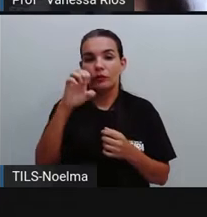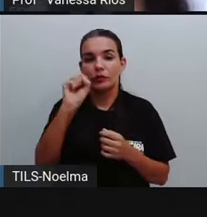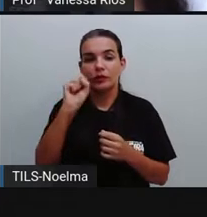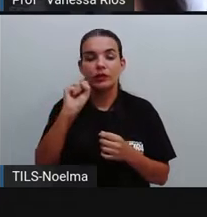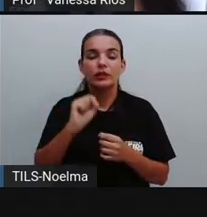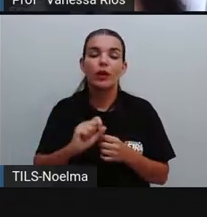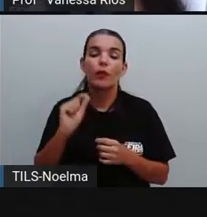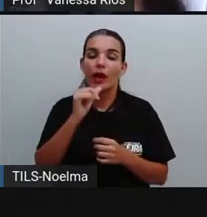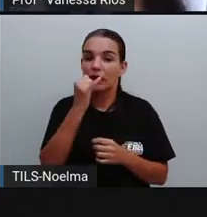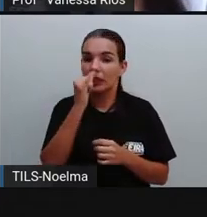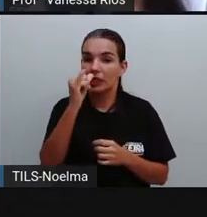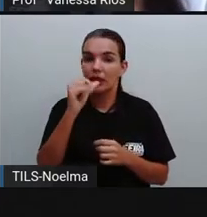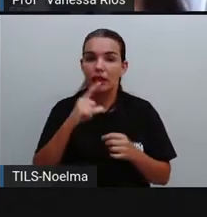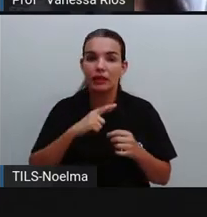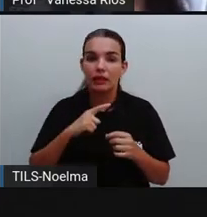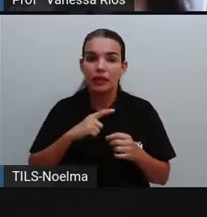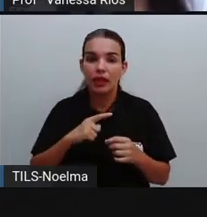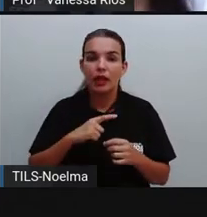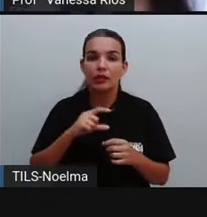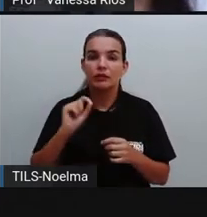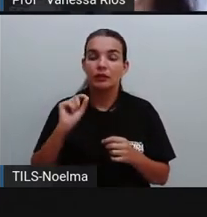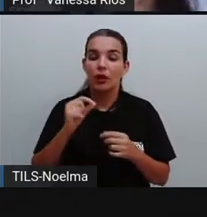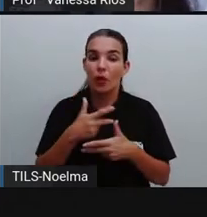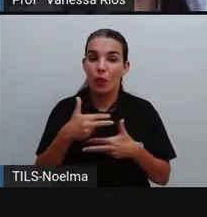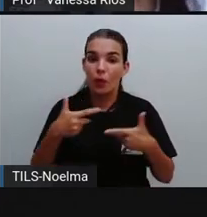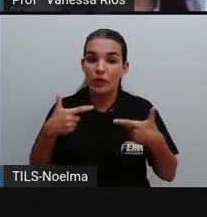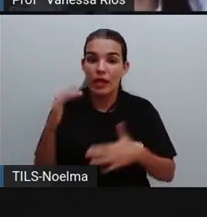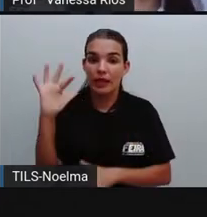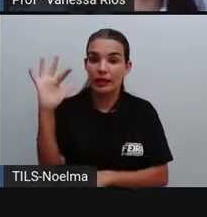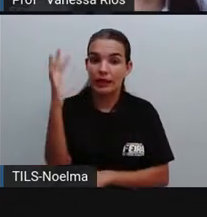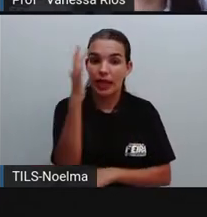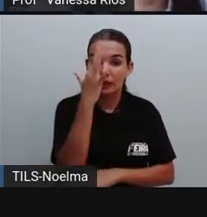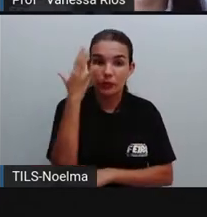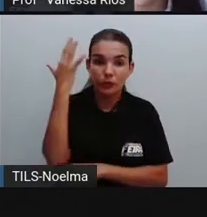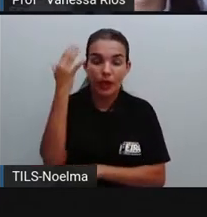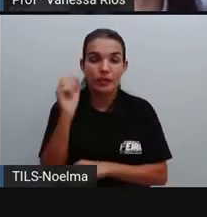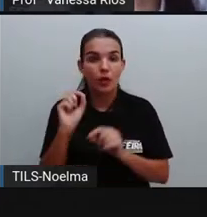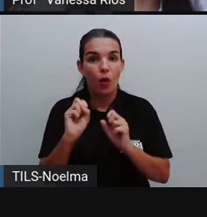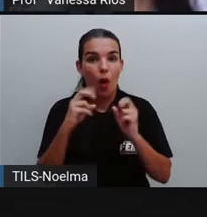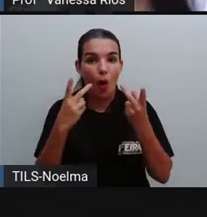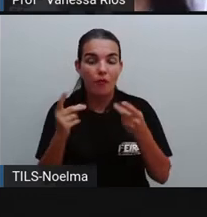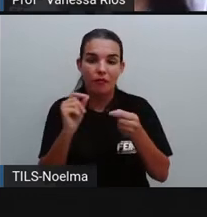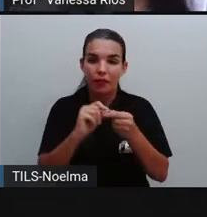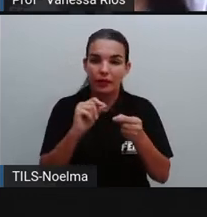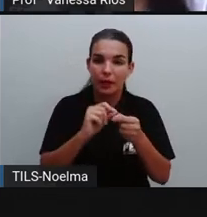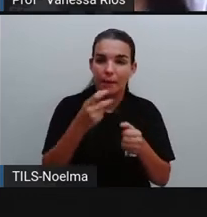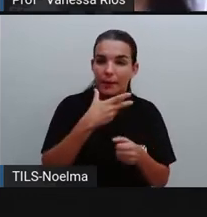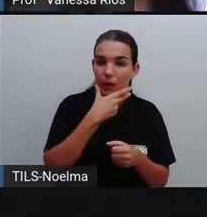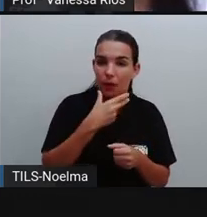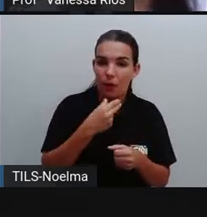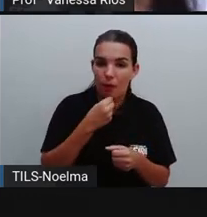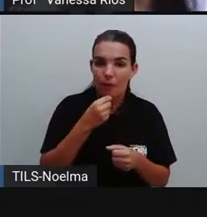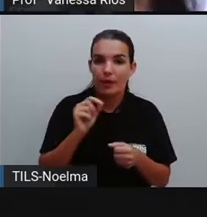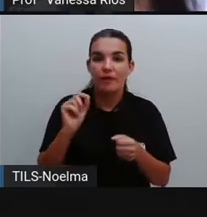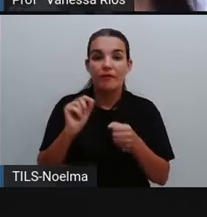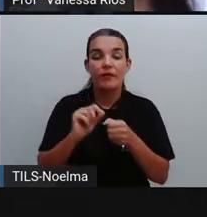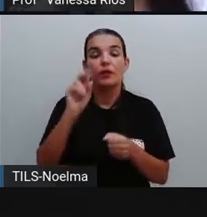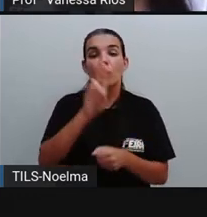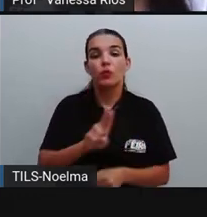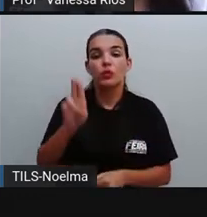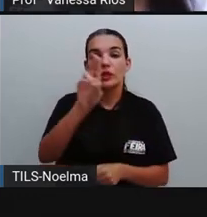As fontes de energia são recursos naturais ou artificiais utilizados pela sociedade